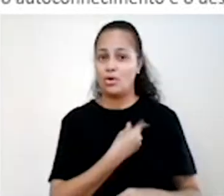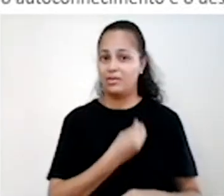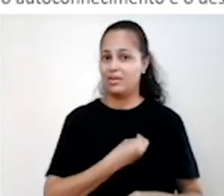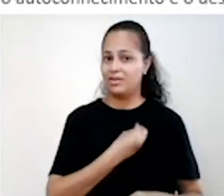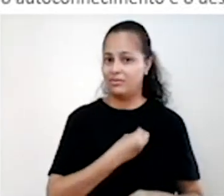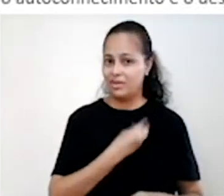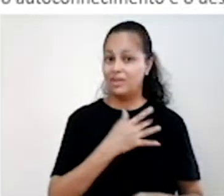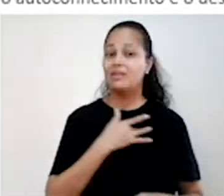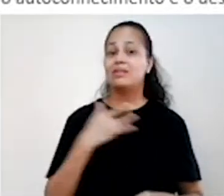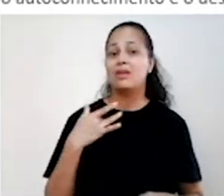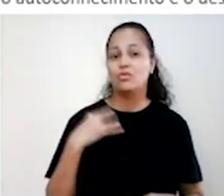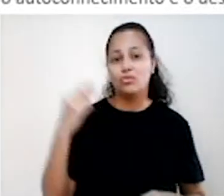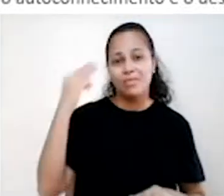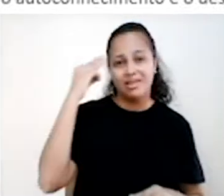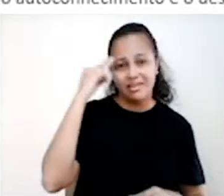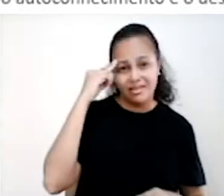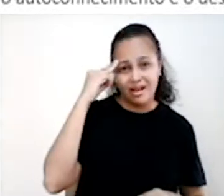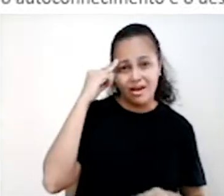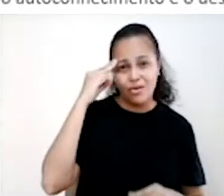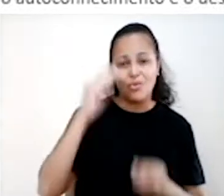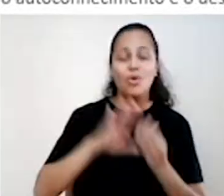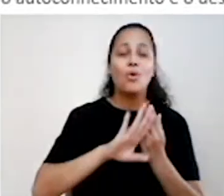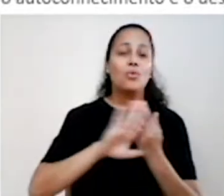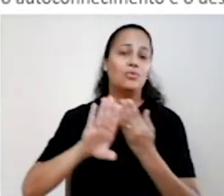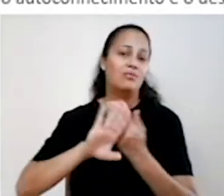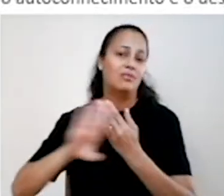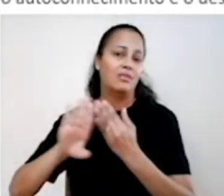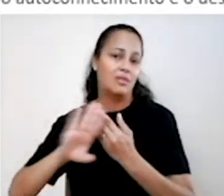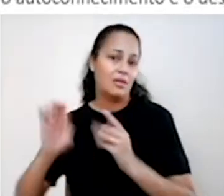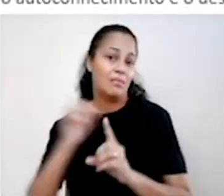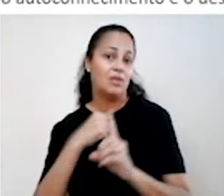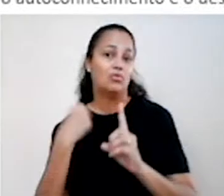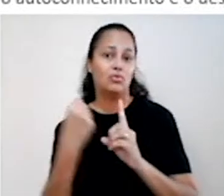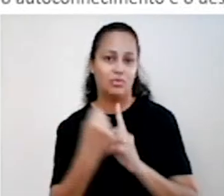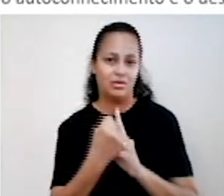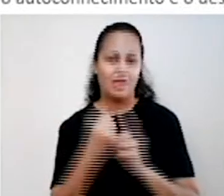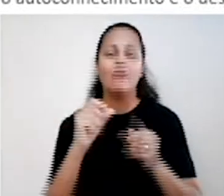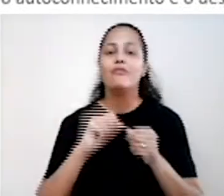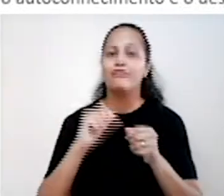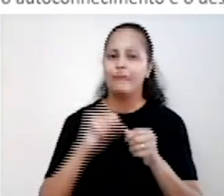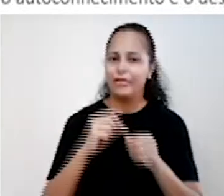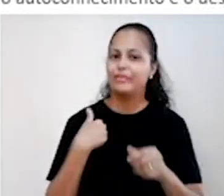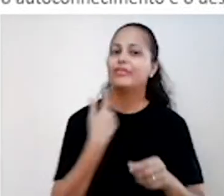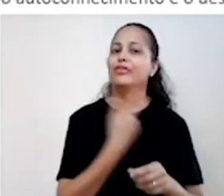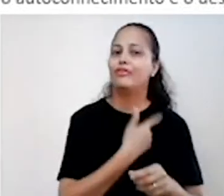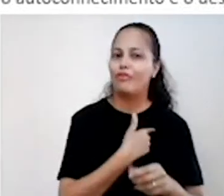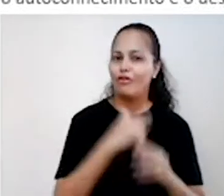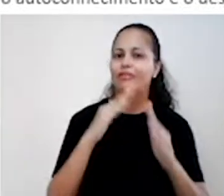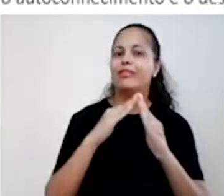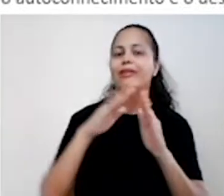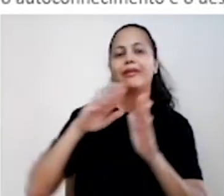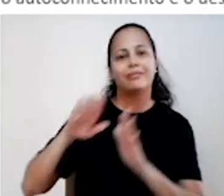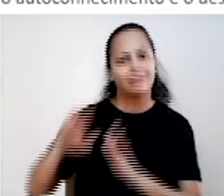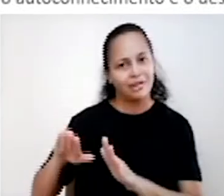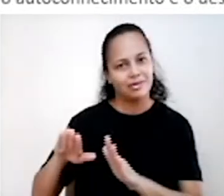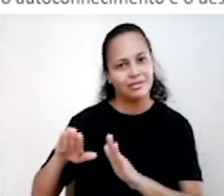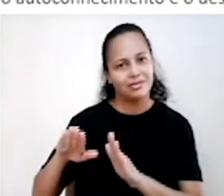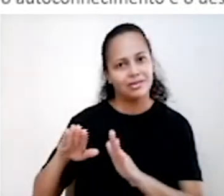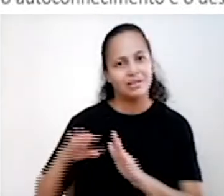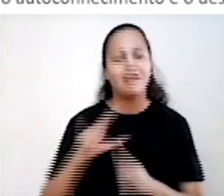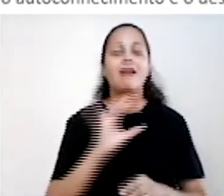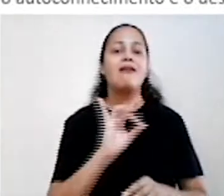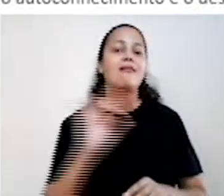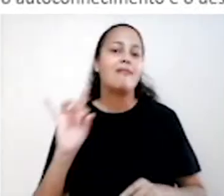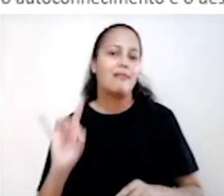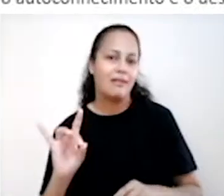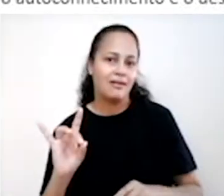nossa saúde mental. O isolamento e o distanciamento social fizeram com que a gente permanecesse mais tempo em casa. E como